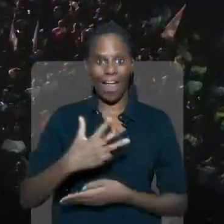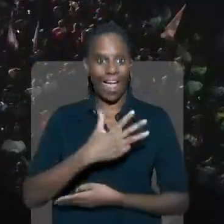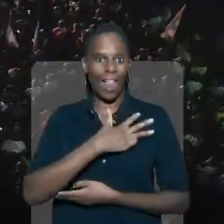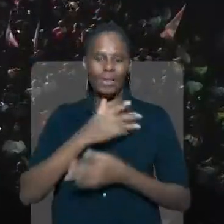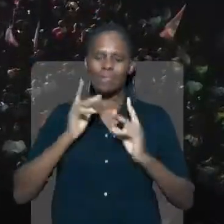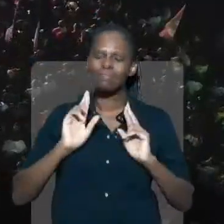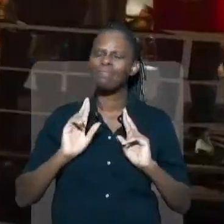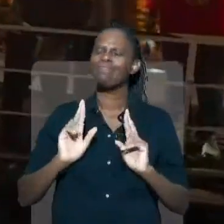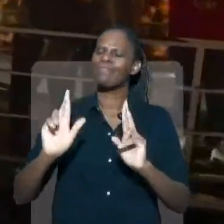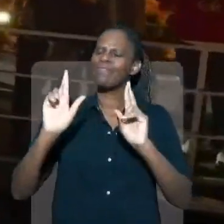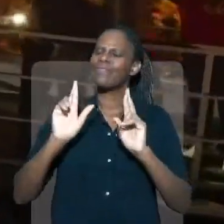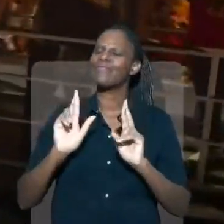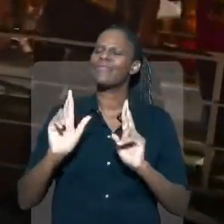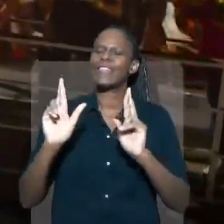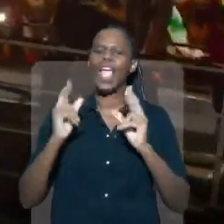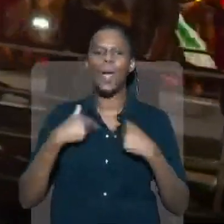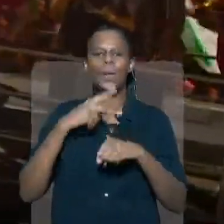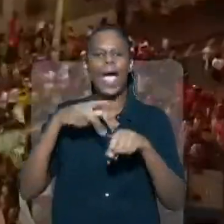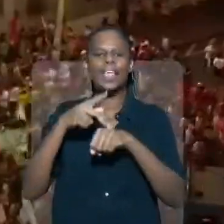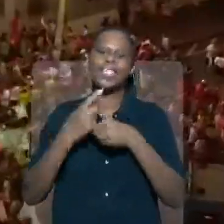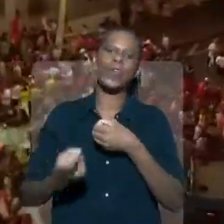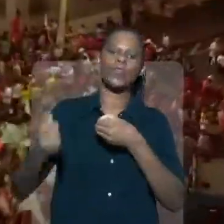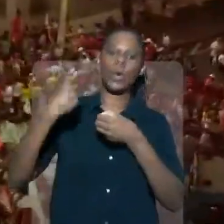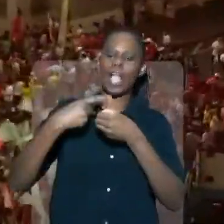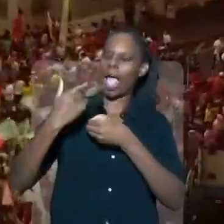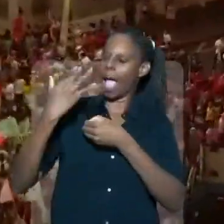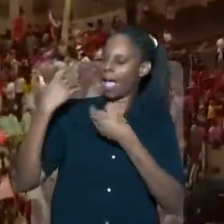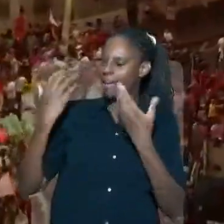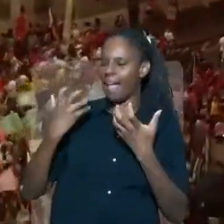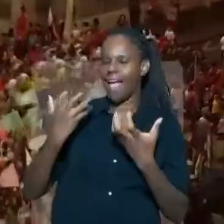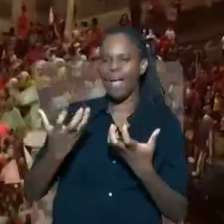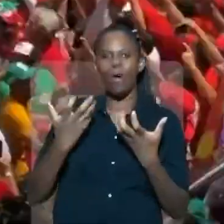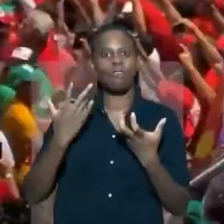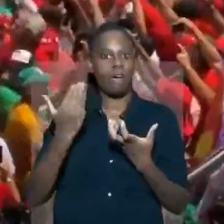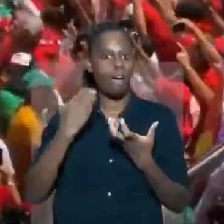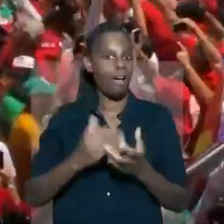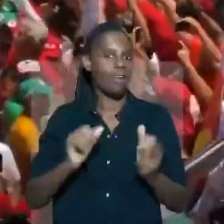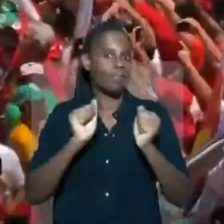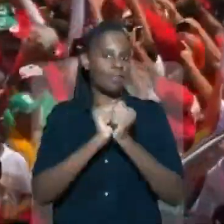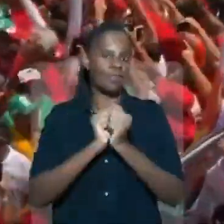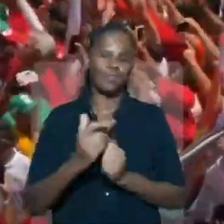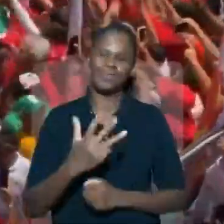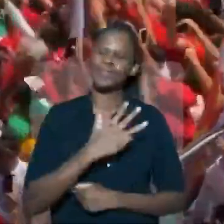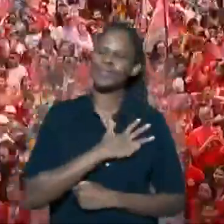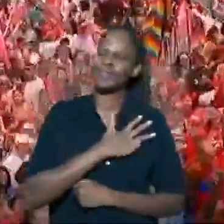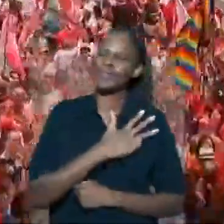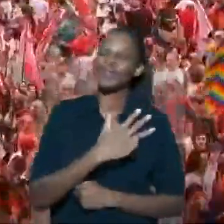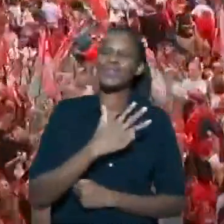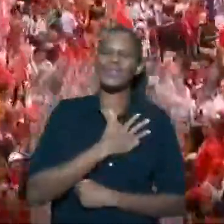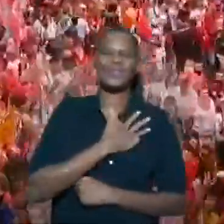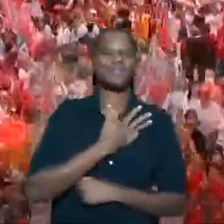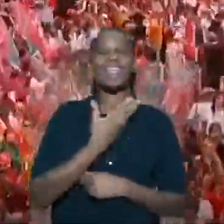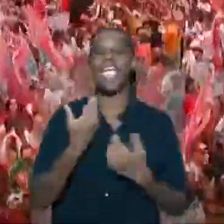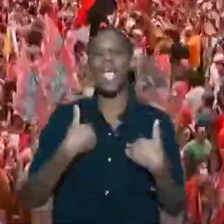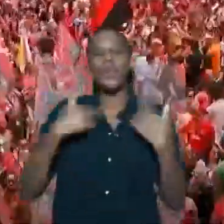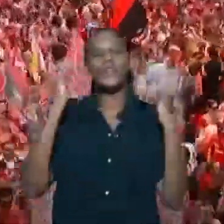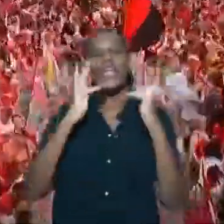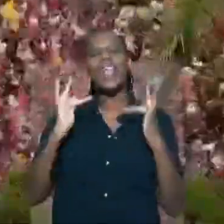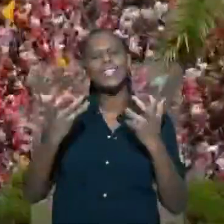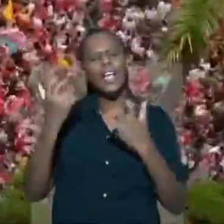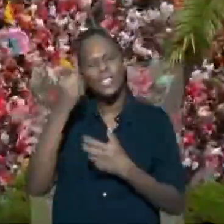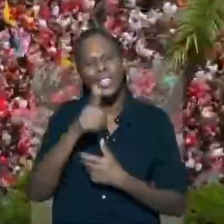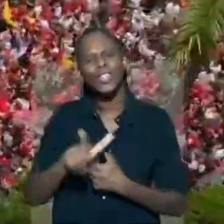esperança agora é Lula, Lula, quero mudar o meu país. E vamos junto agora é Lula, Lula,